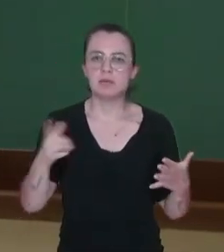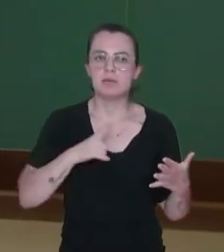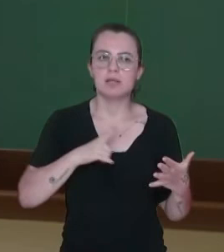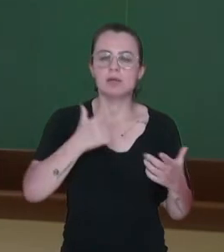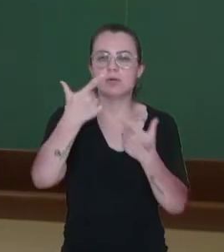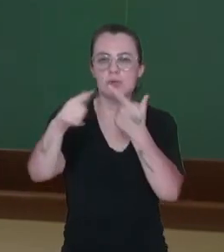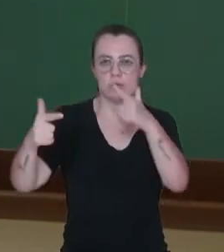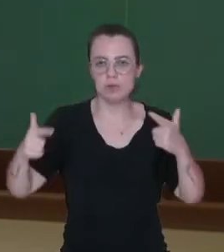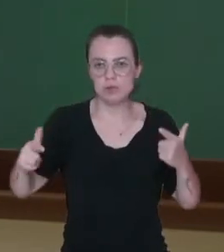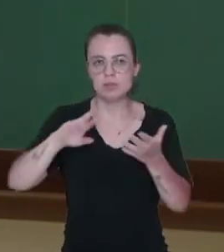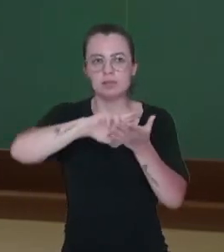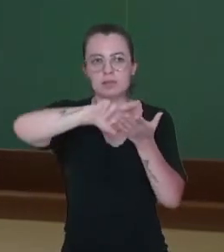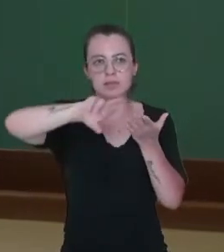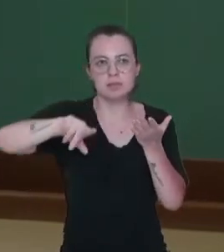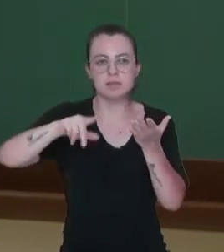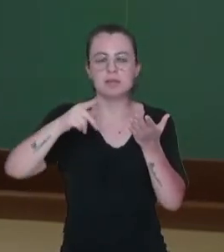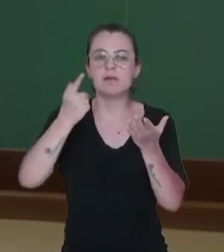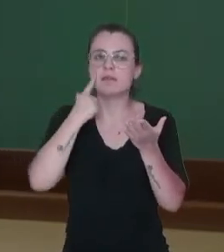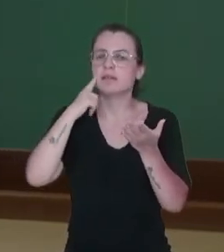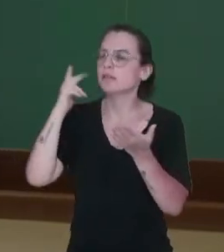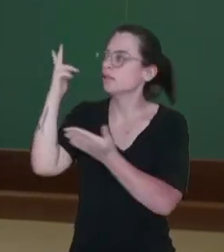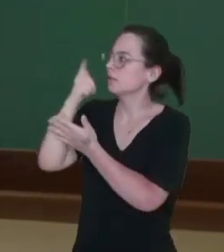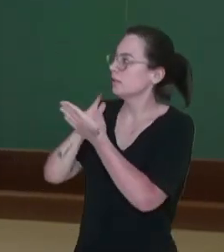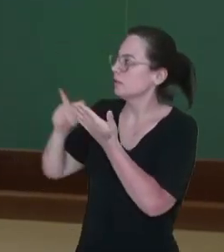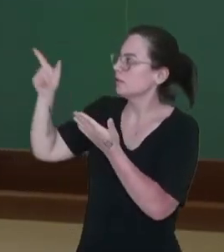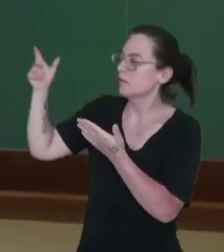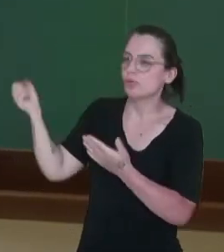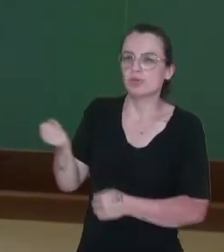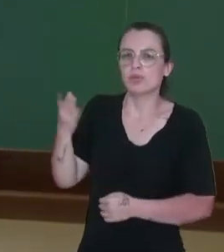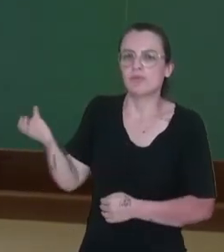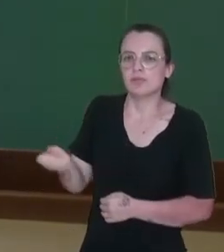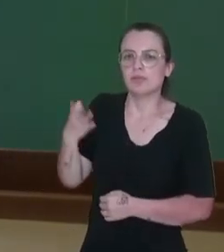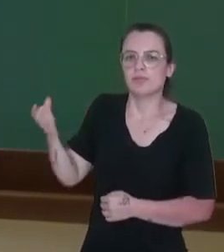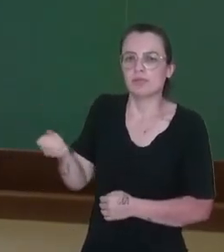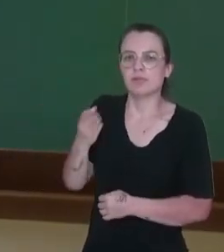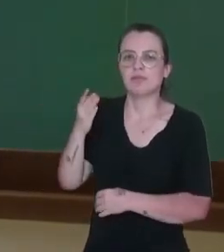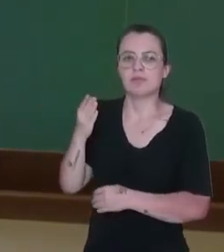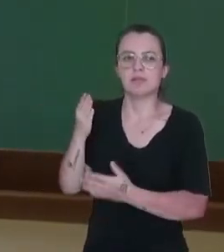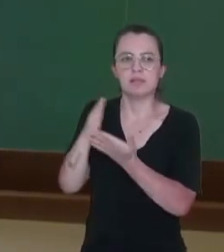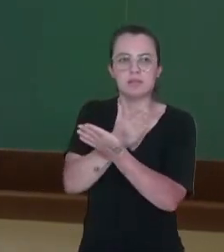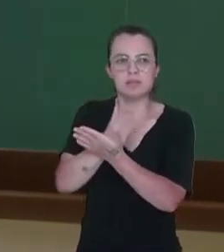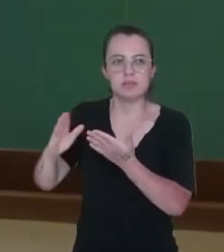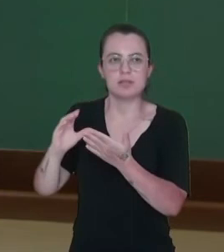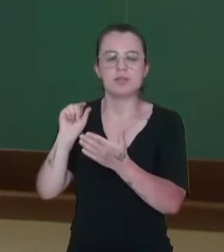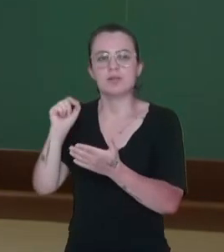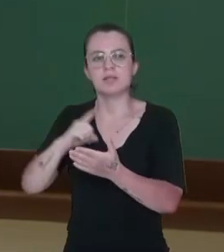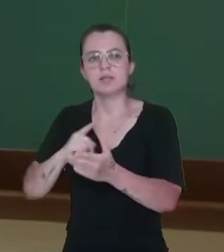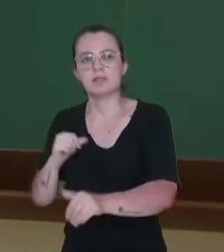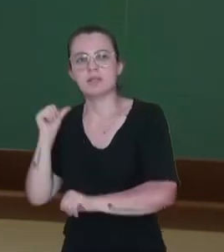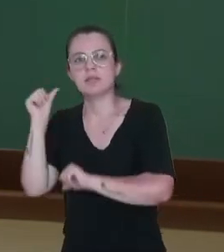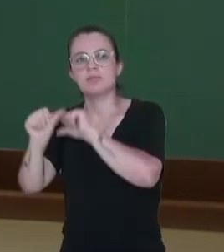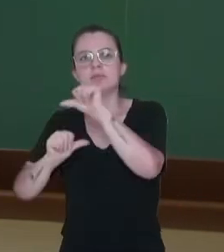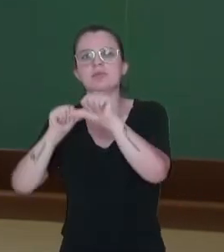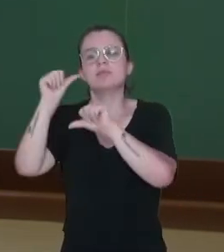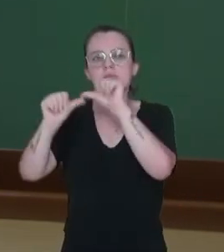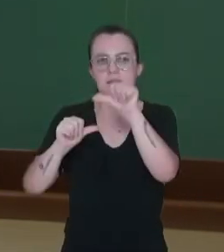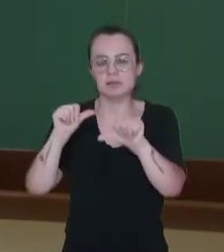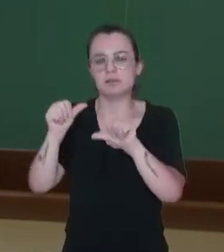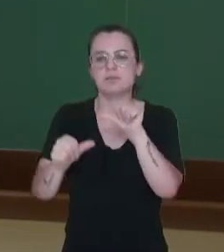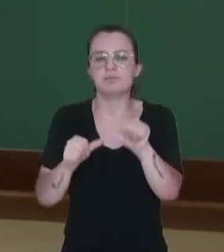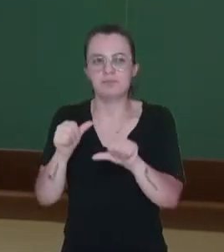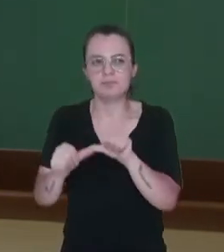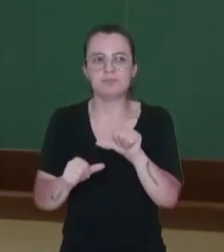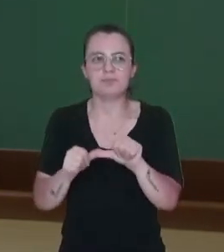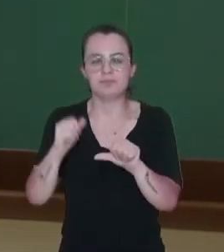características, e a própria animação aqui, ela vai mostrando para nós as mudanças que foram acontecendo nas divisões do território